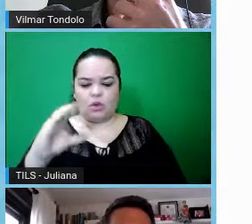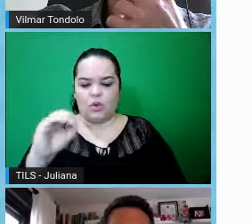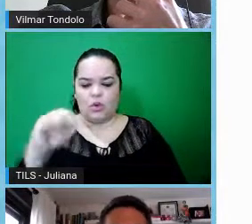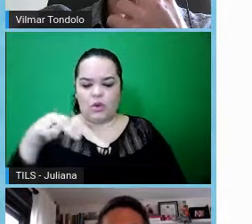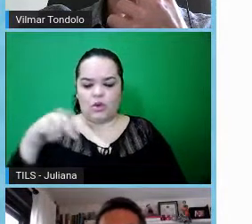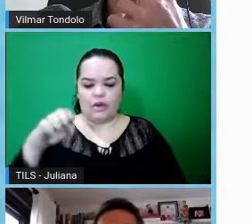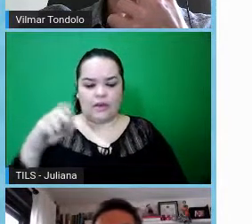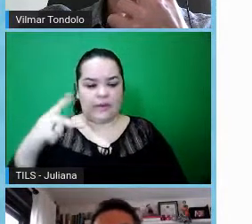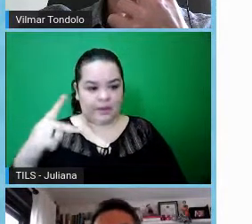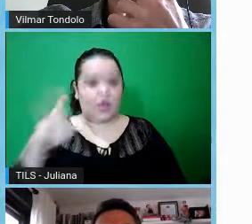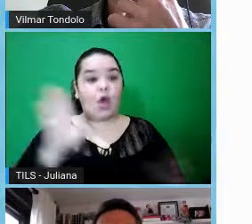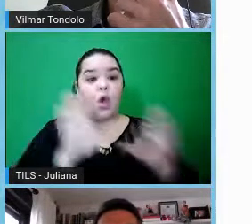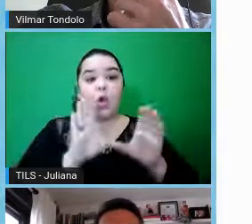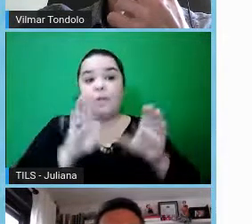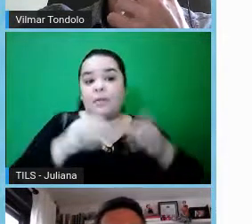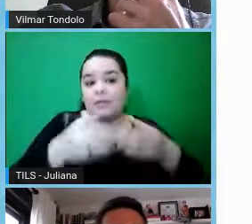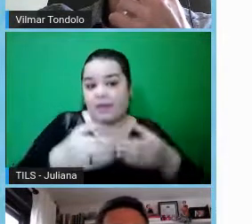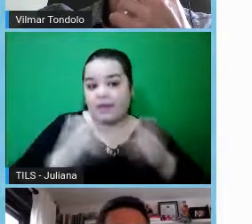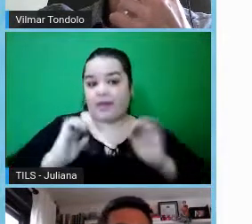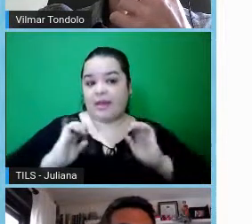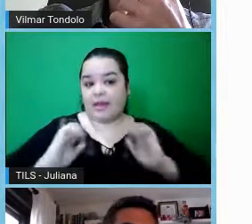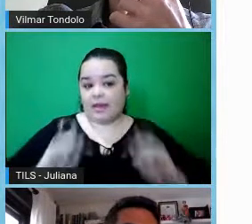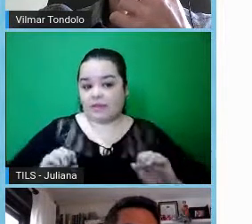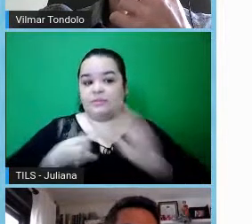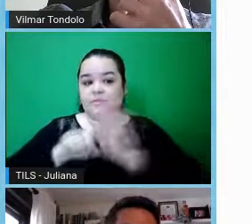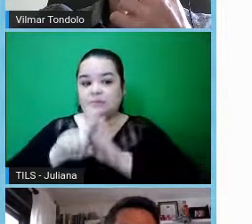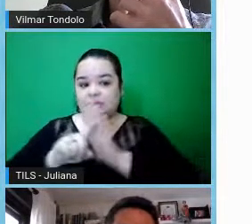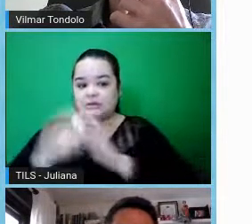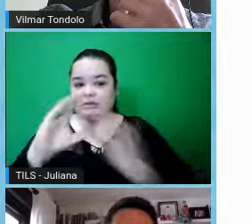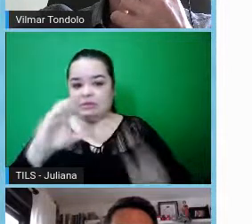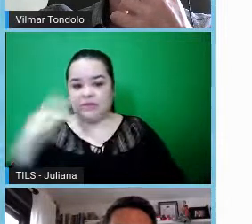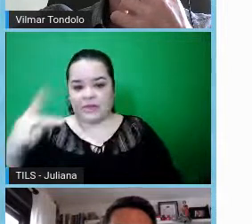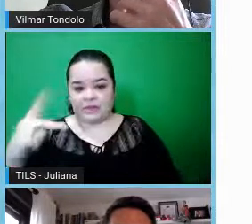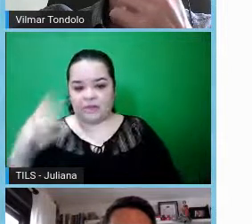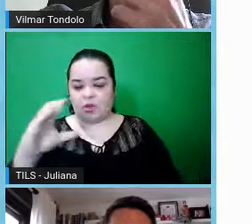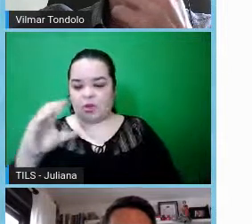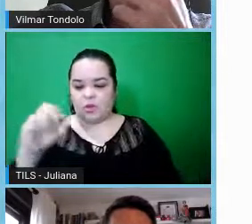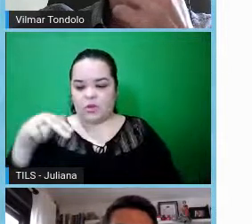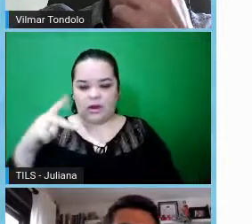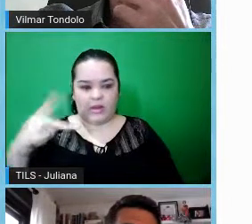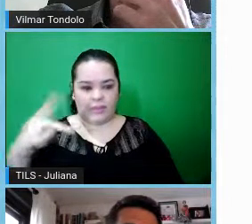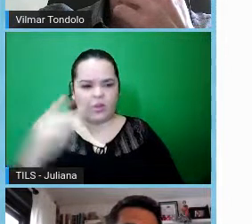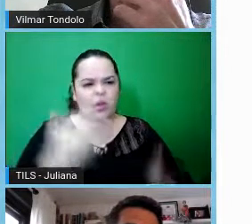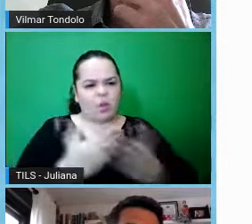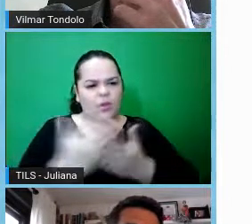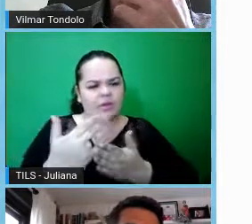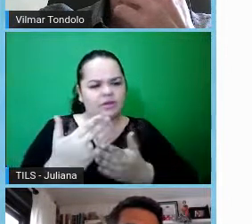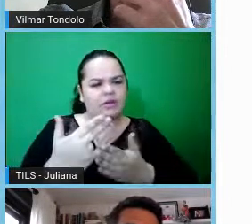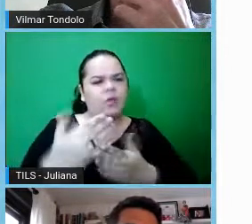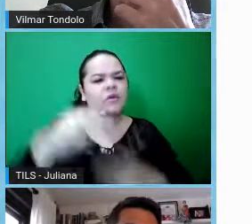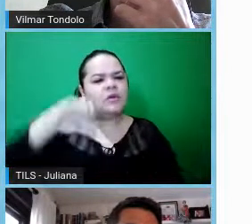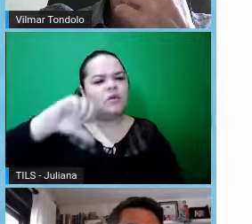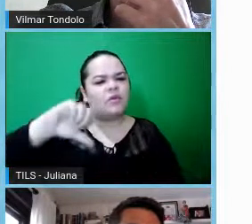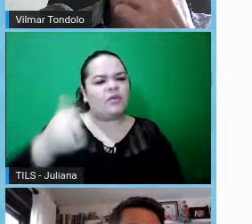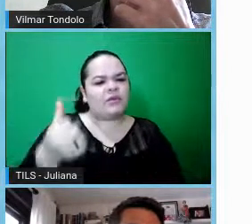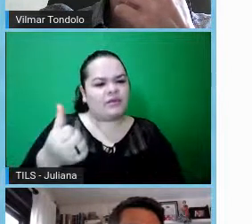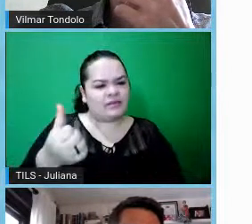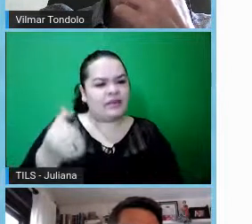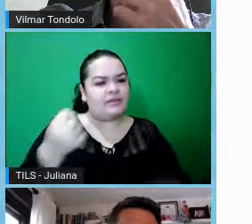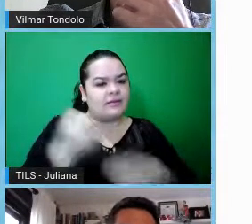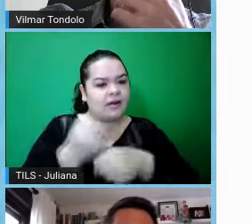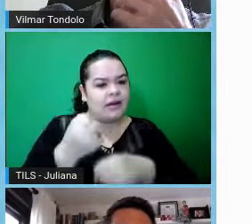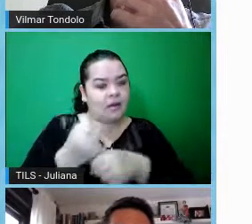Comissão Nacional de Ética em Pesquisa, ele foi instituído em 96, justamente para proceder com a análise